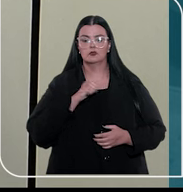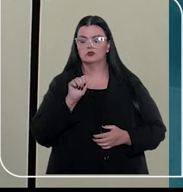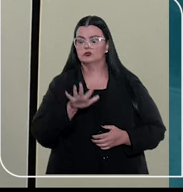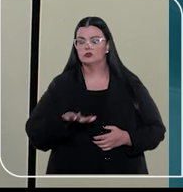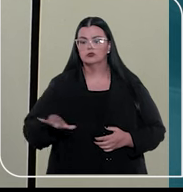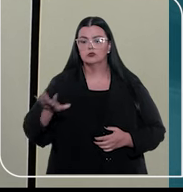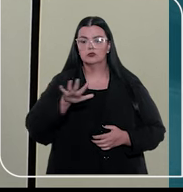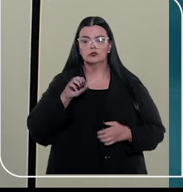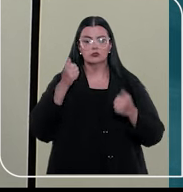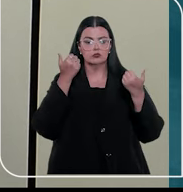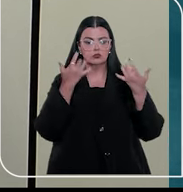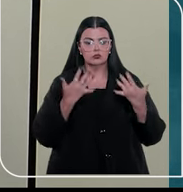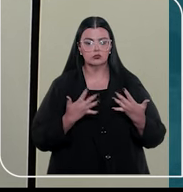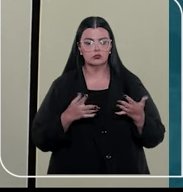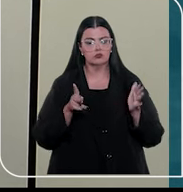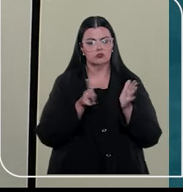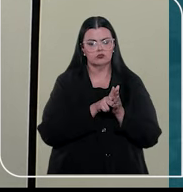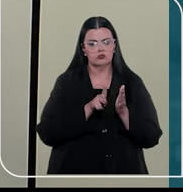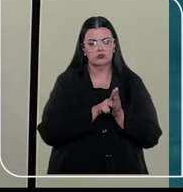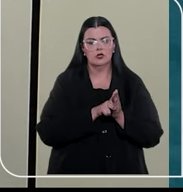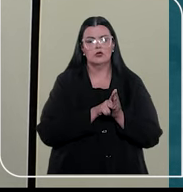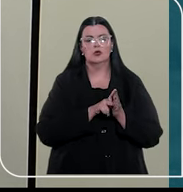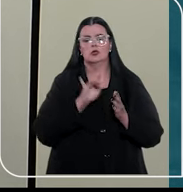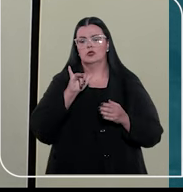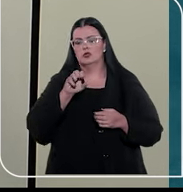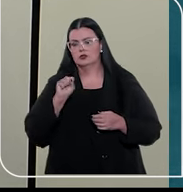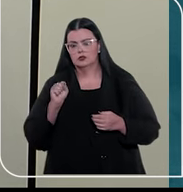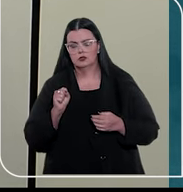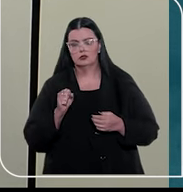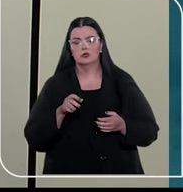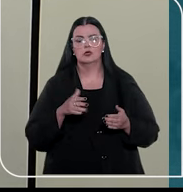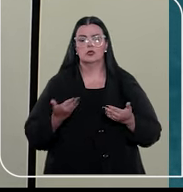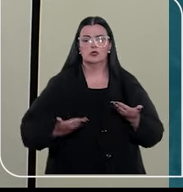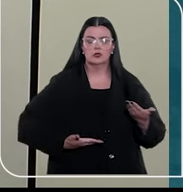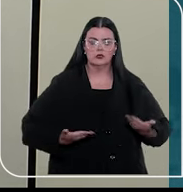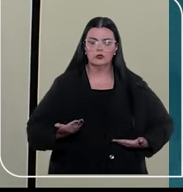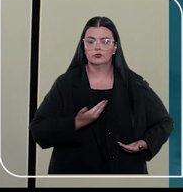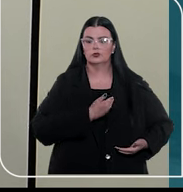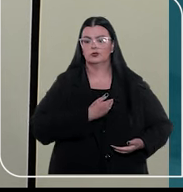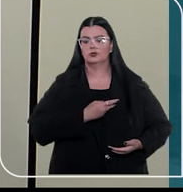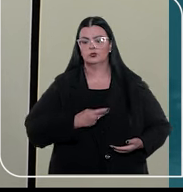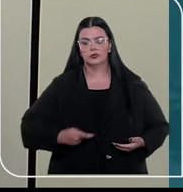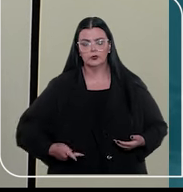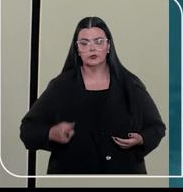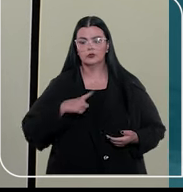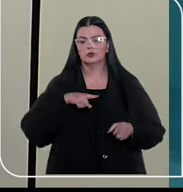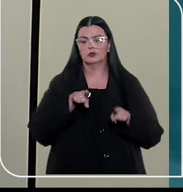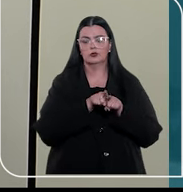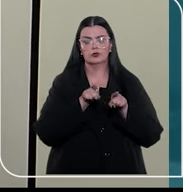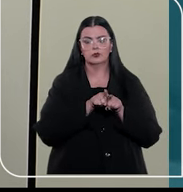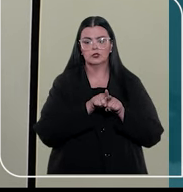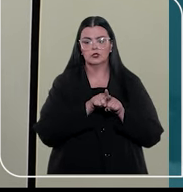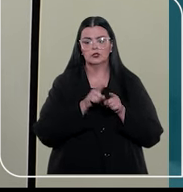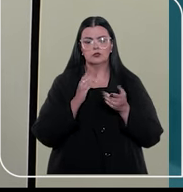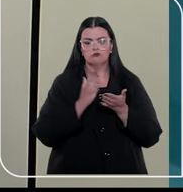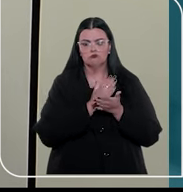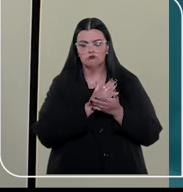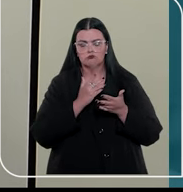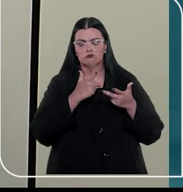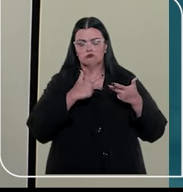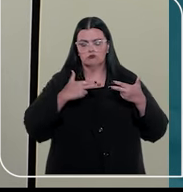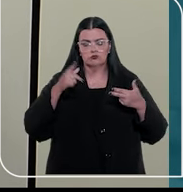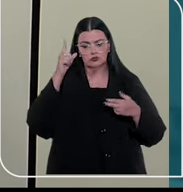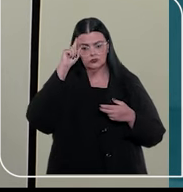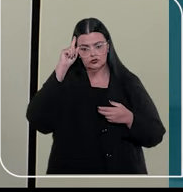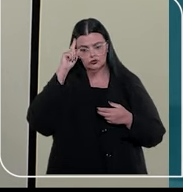de Juizados Especiais Federais, estamos falando de questões previdenciárias, questões sobre servidores públicos, questões que impactam o dia a dia das